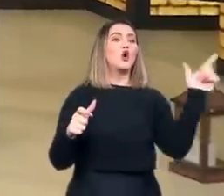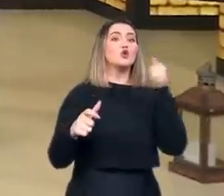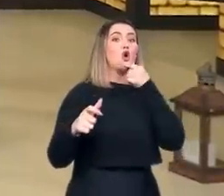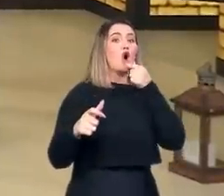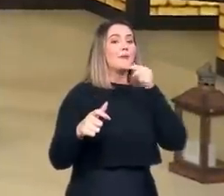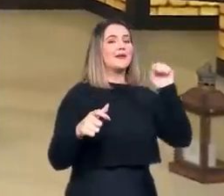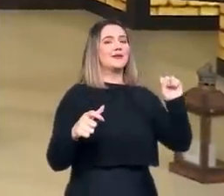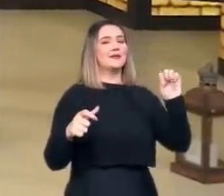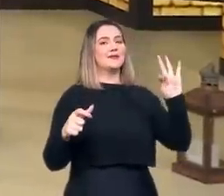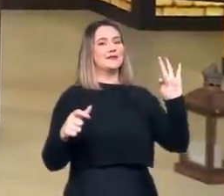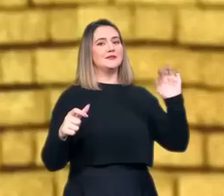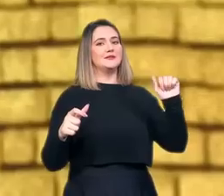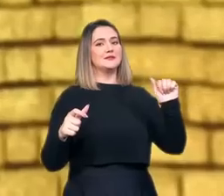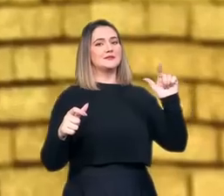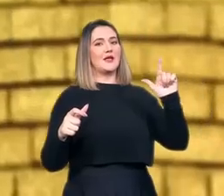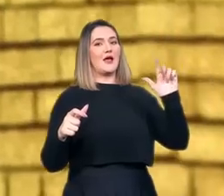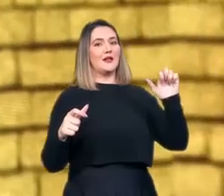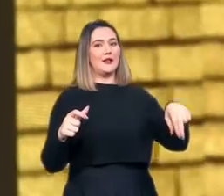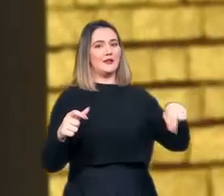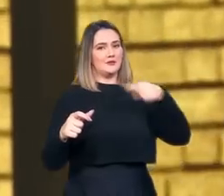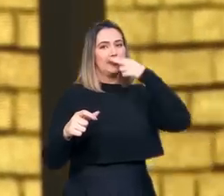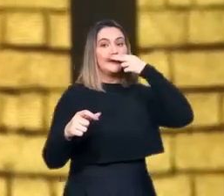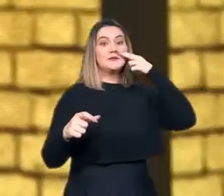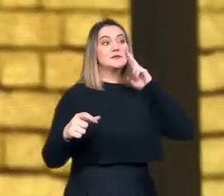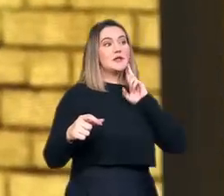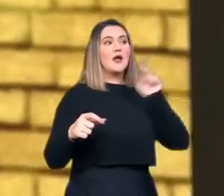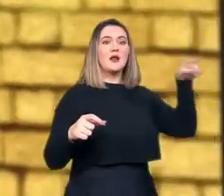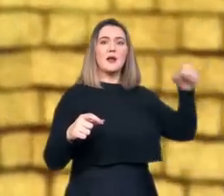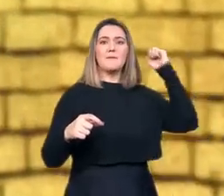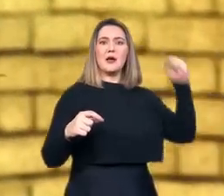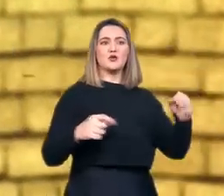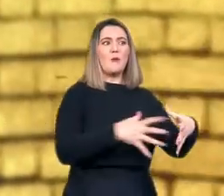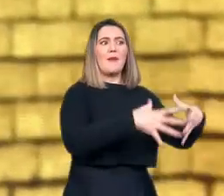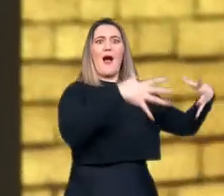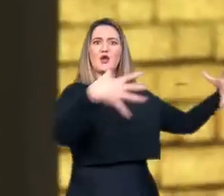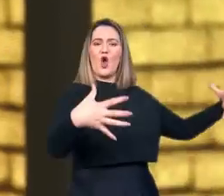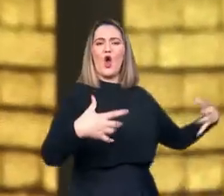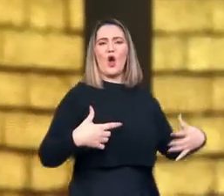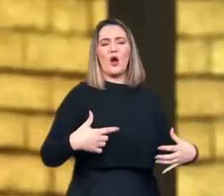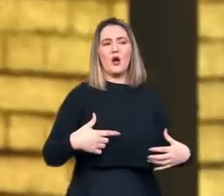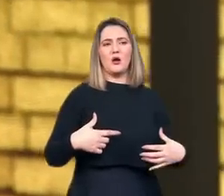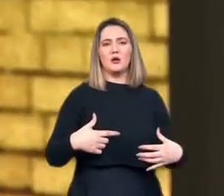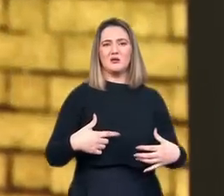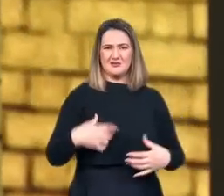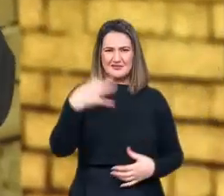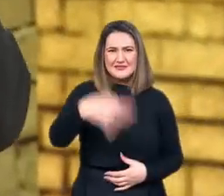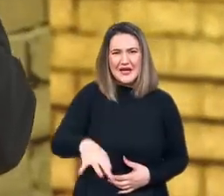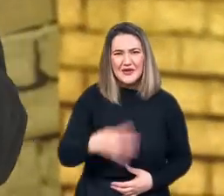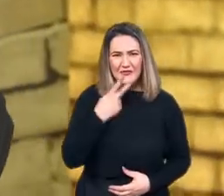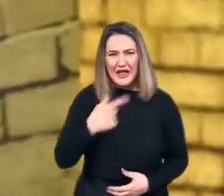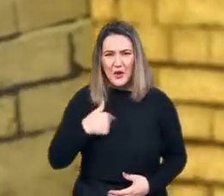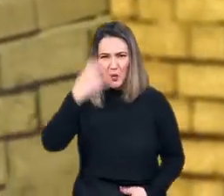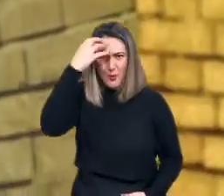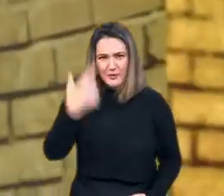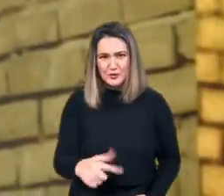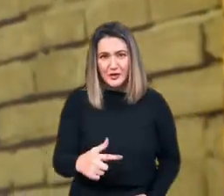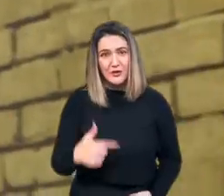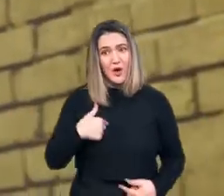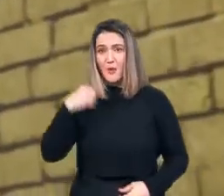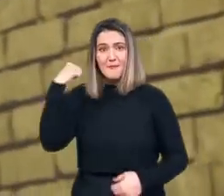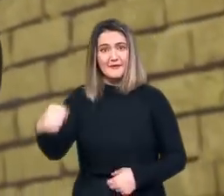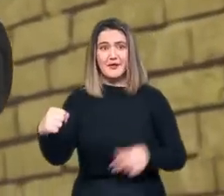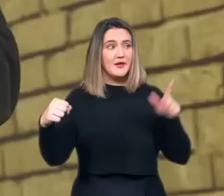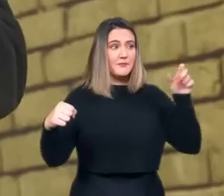registrado. Ademais, veja bem, raciocine comigo, mesmo supondo que nos países onde a Inquisição Católica esteve